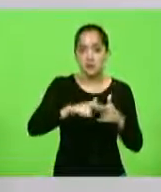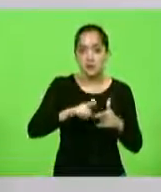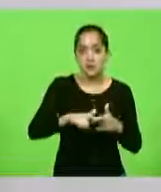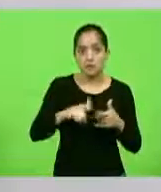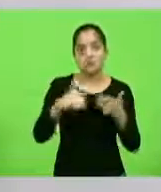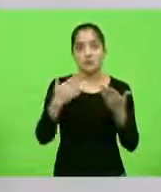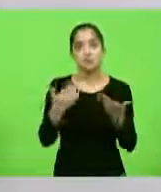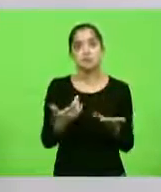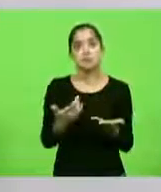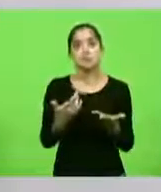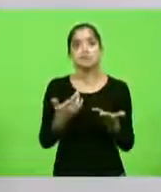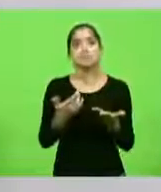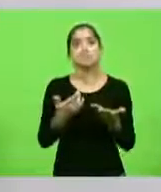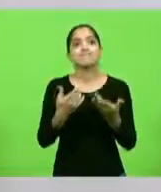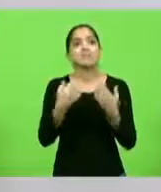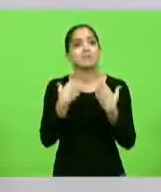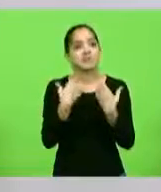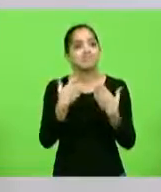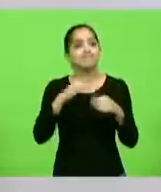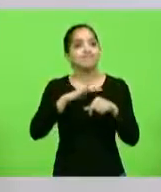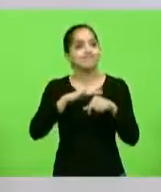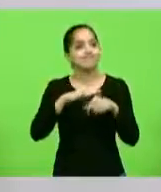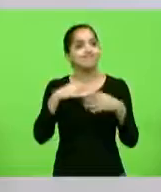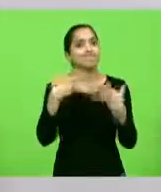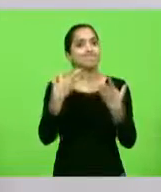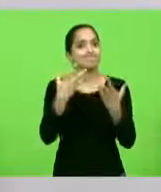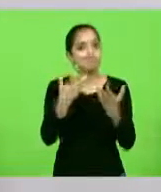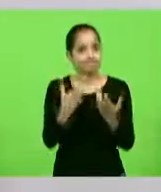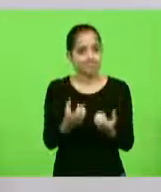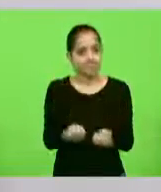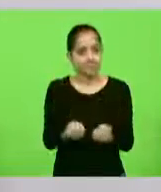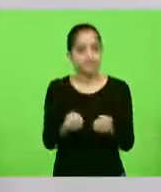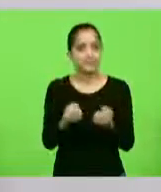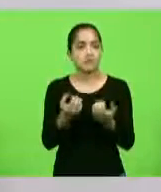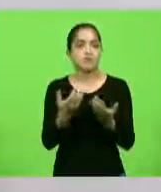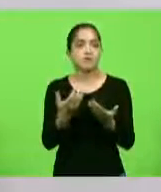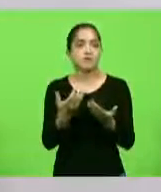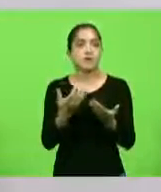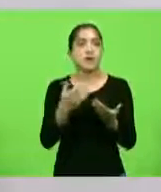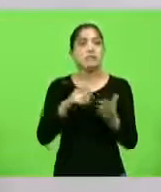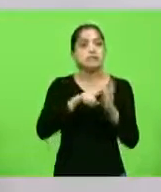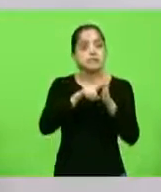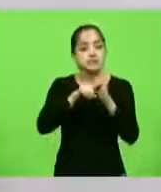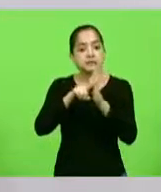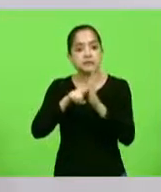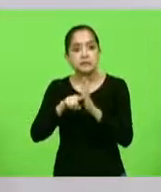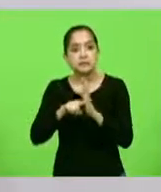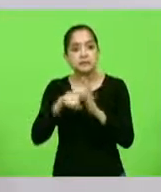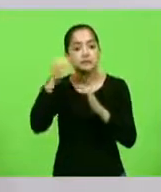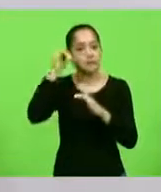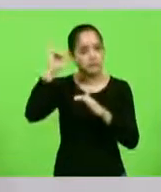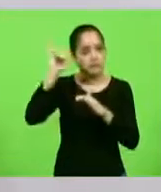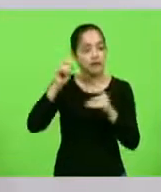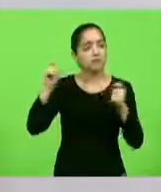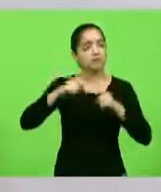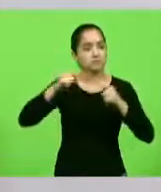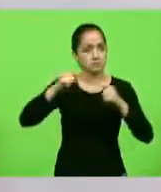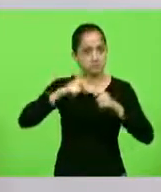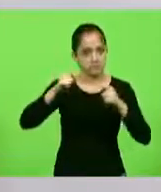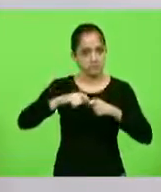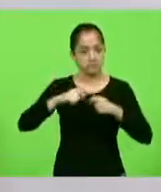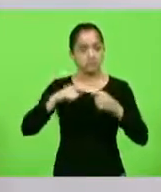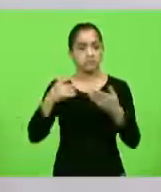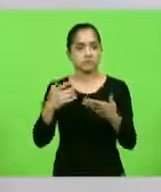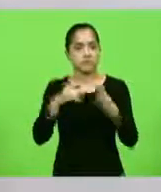sentido que acarreta para outras doenças. Se fizermos um levantamento, será que isso não poderia ser evitado? Vale a pena